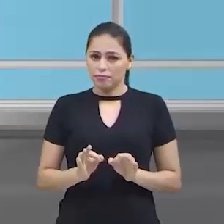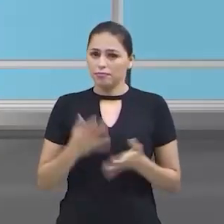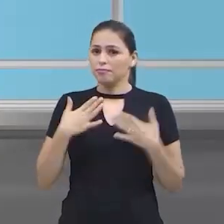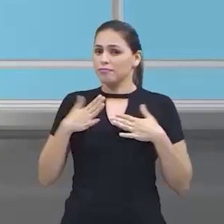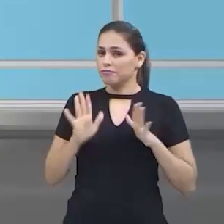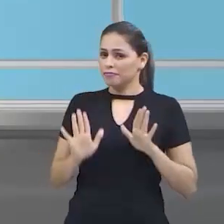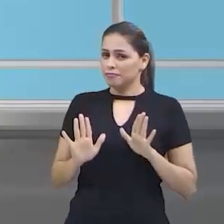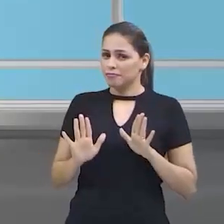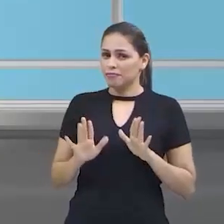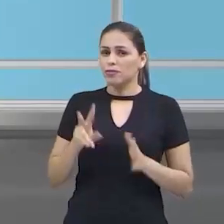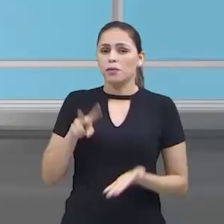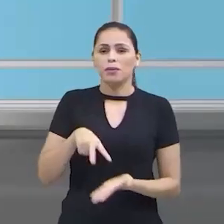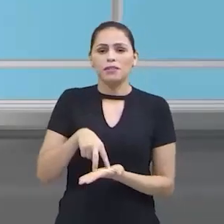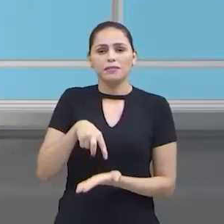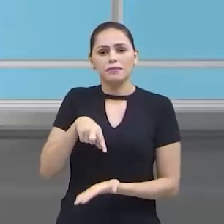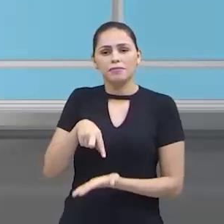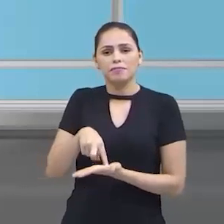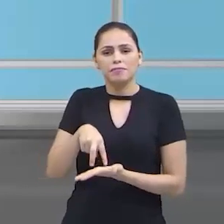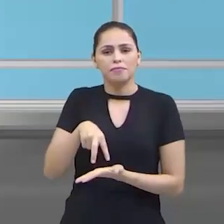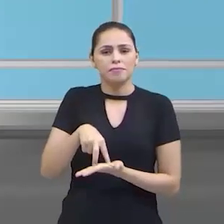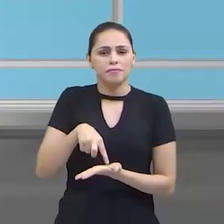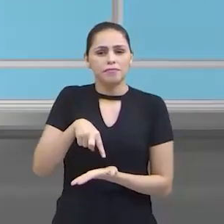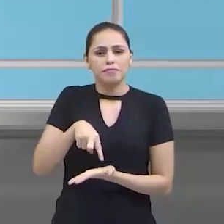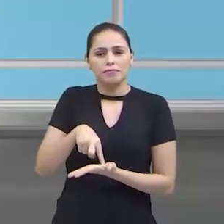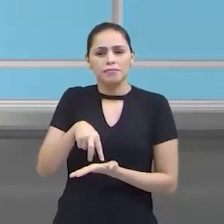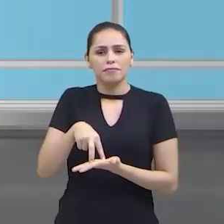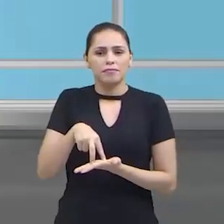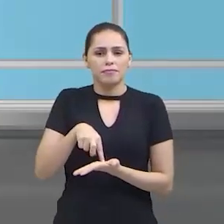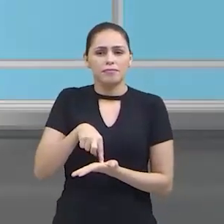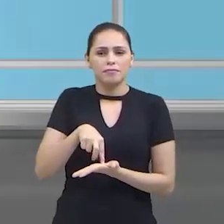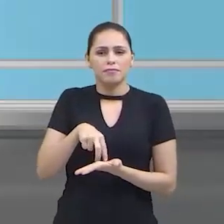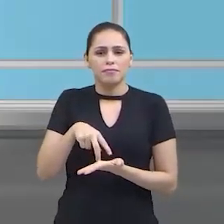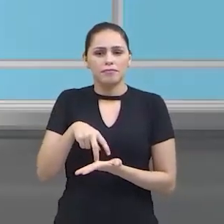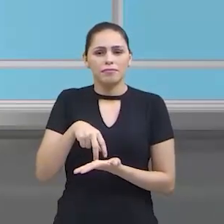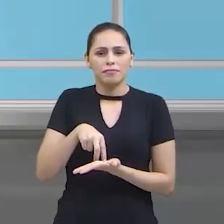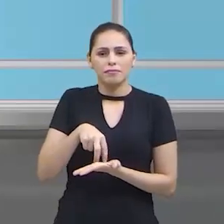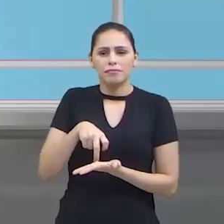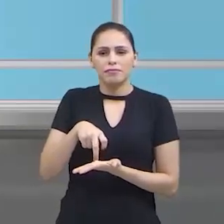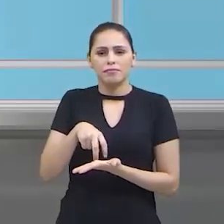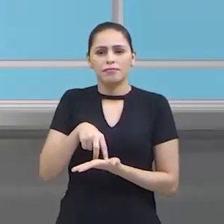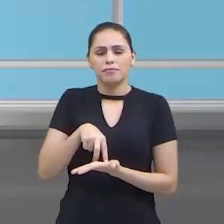Prepara, calma. No lugar, a música, calma. Está no lugarzinho aqui.